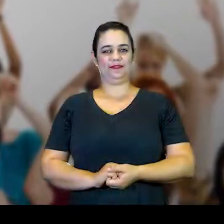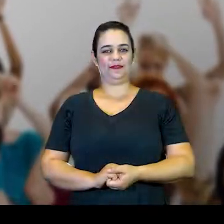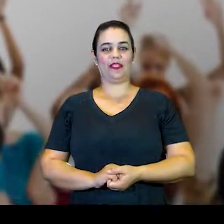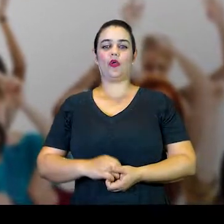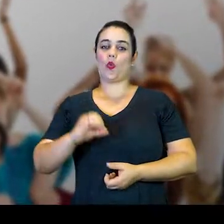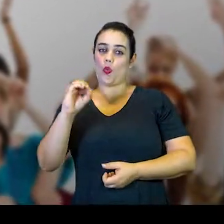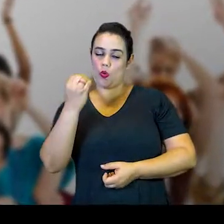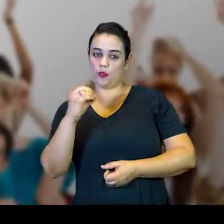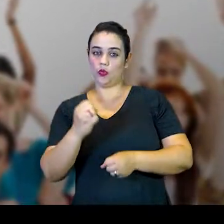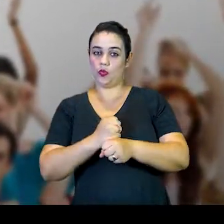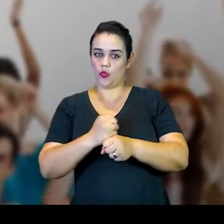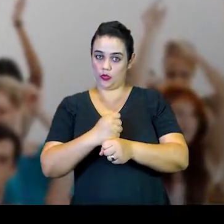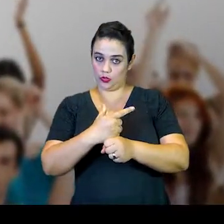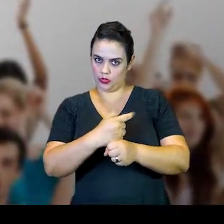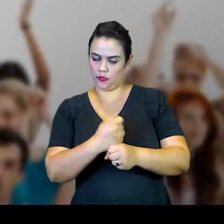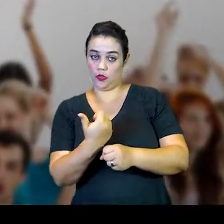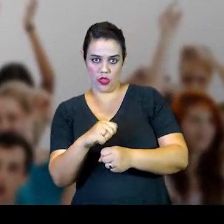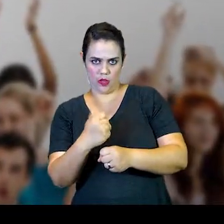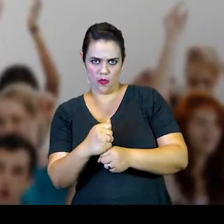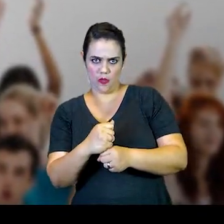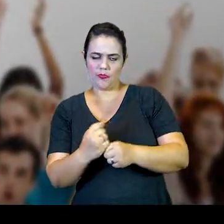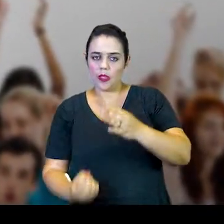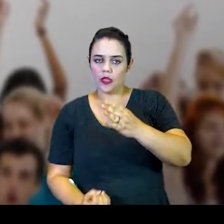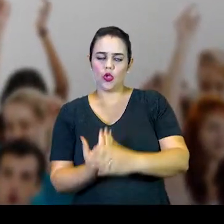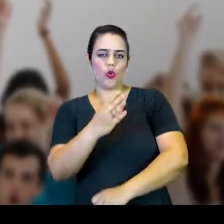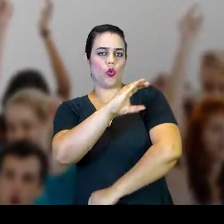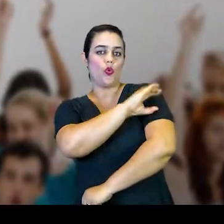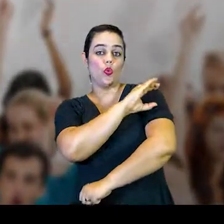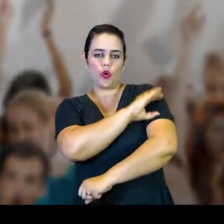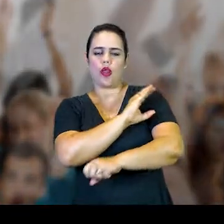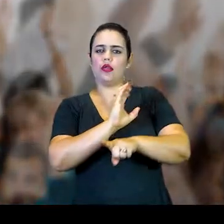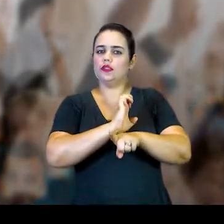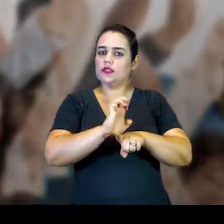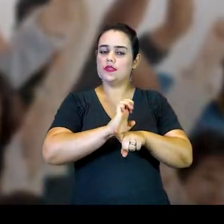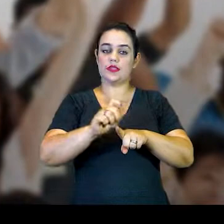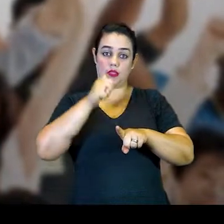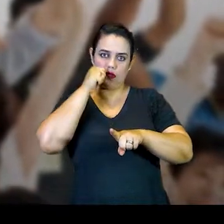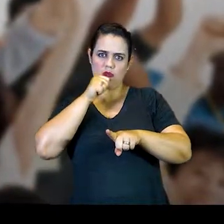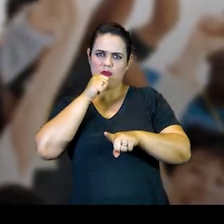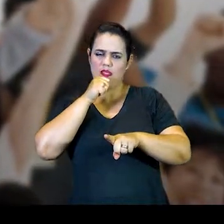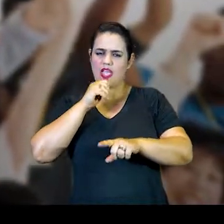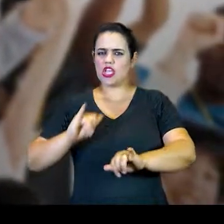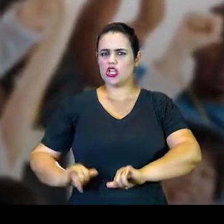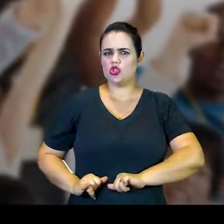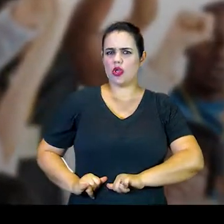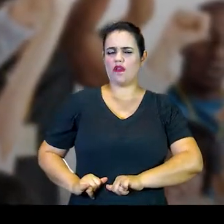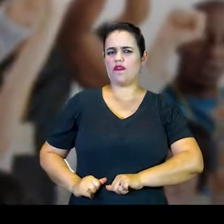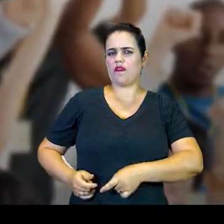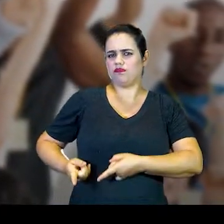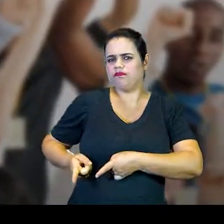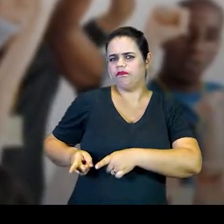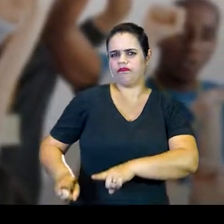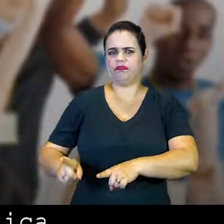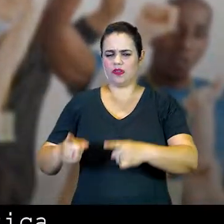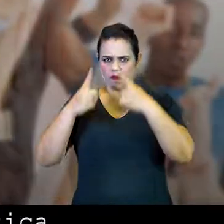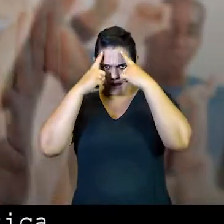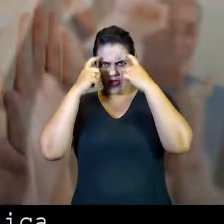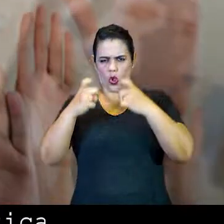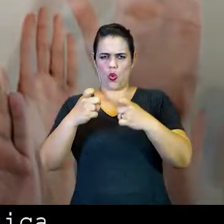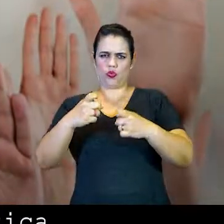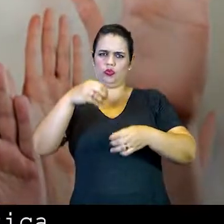Criada em outubro de 2011, a Coordenadoria Estadual da Mulher em Situação de Violência Doméstica e Familiar